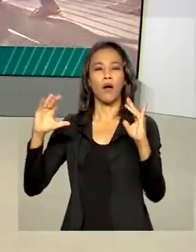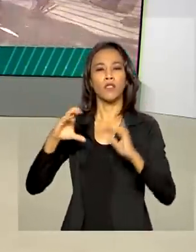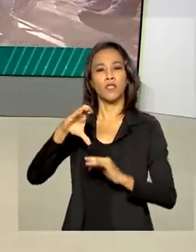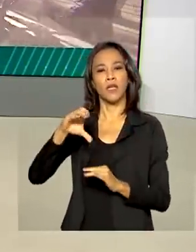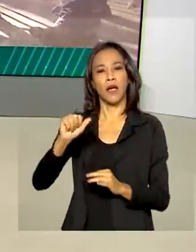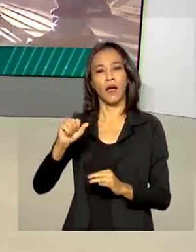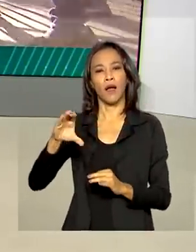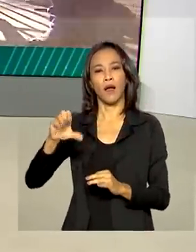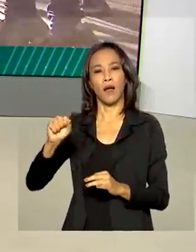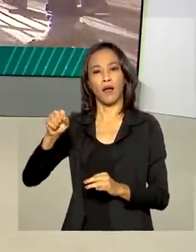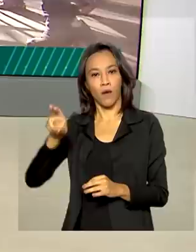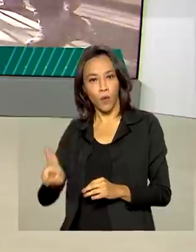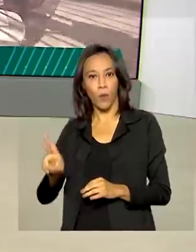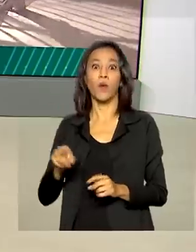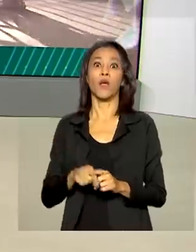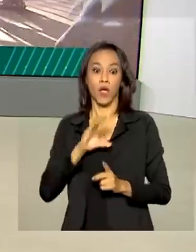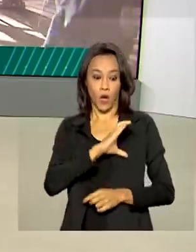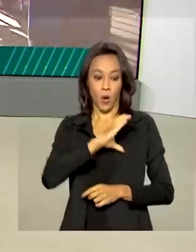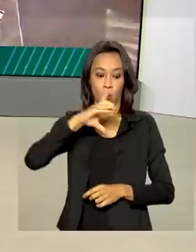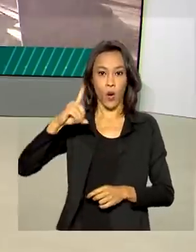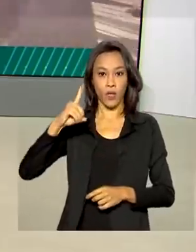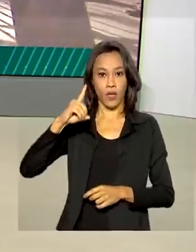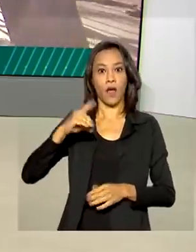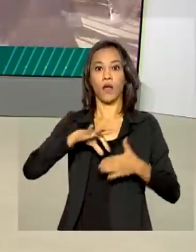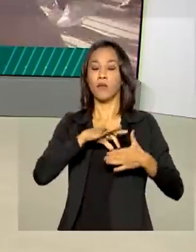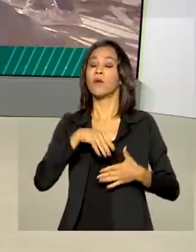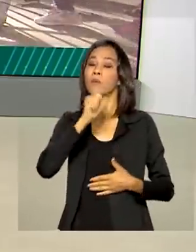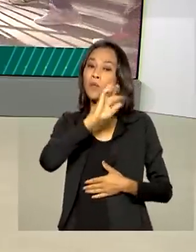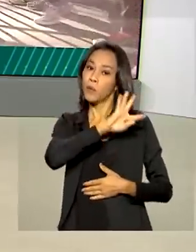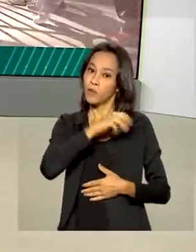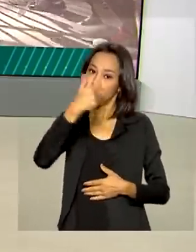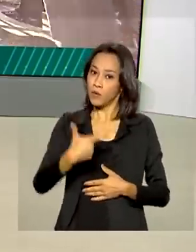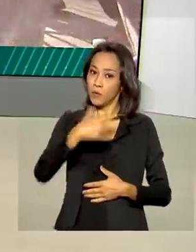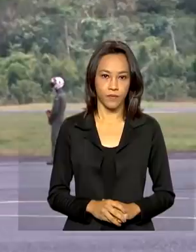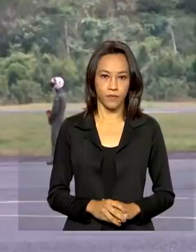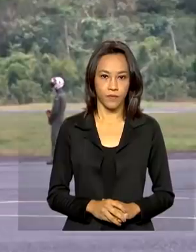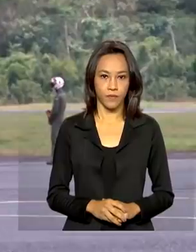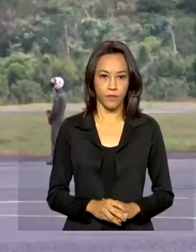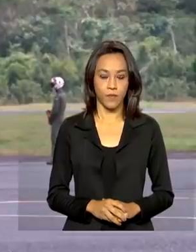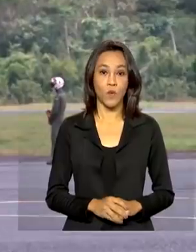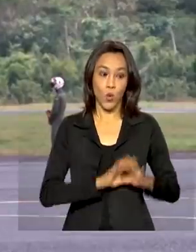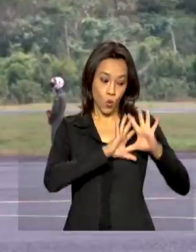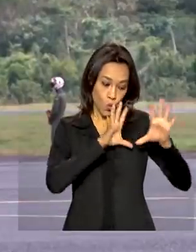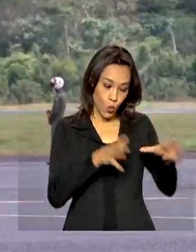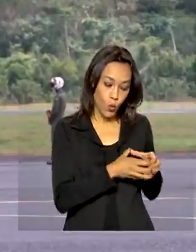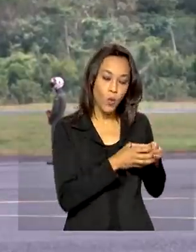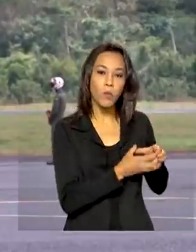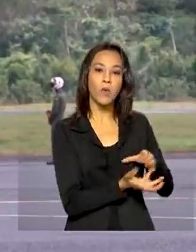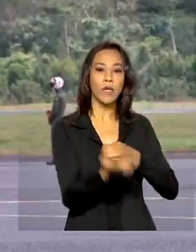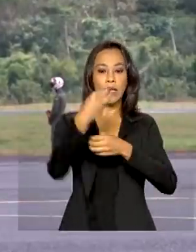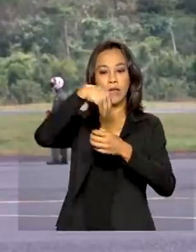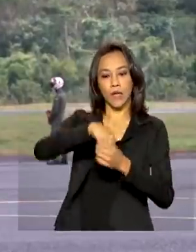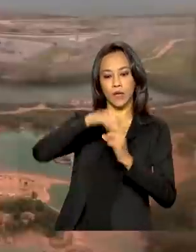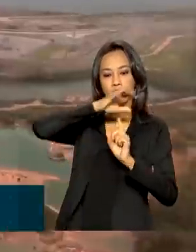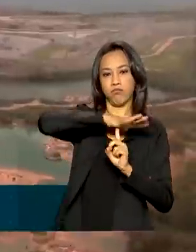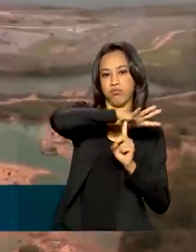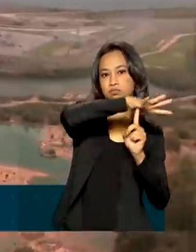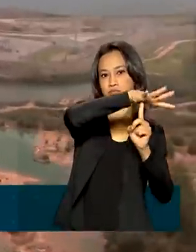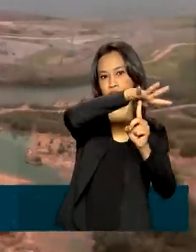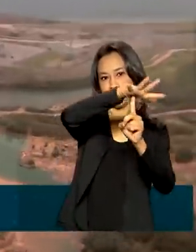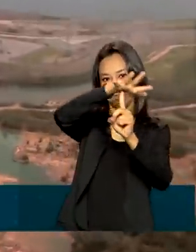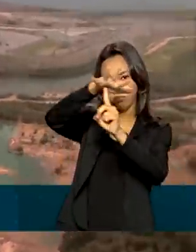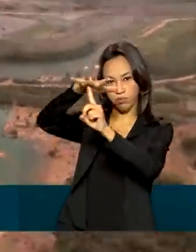à região, coordenada pelo vice-presidente Hamilton Mourão, termina hoje. A bordo de helicópteros, a